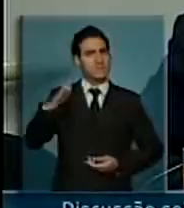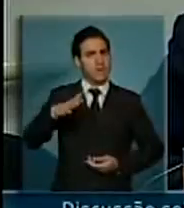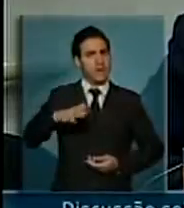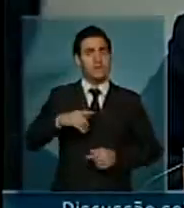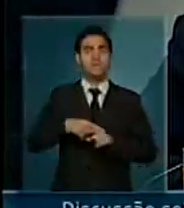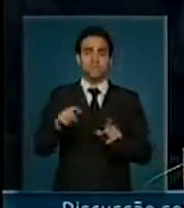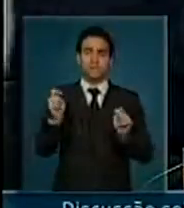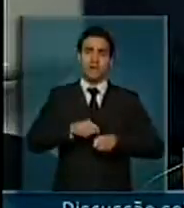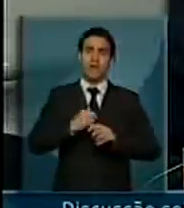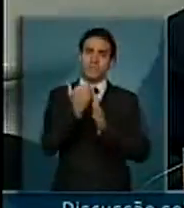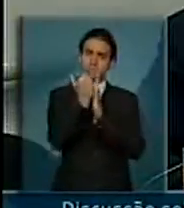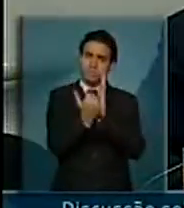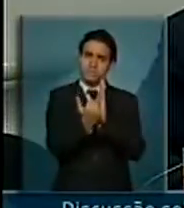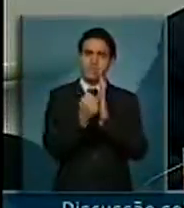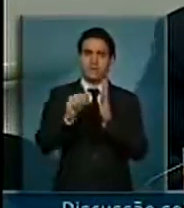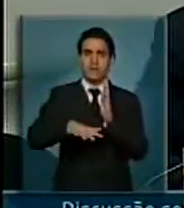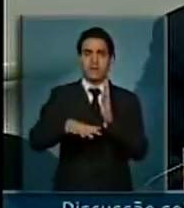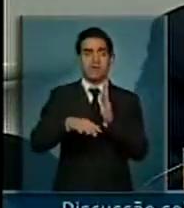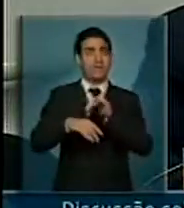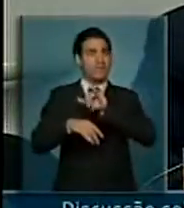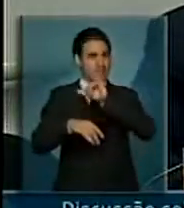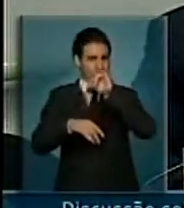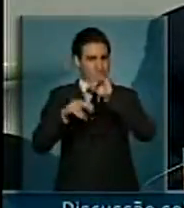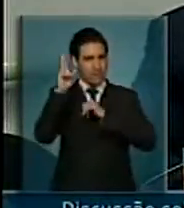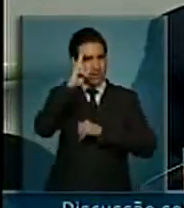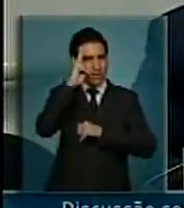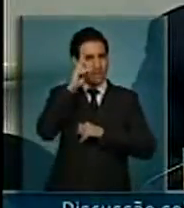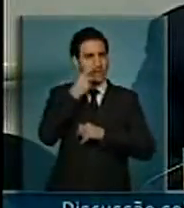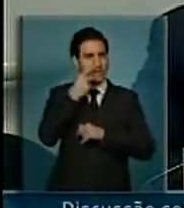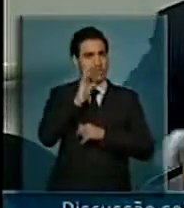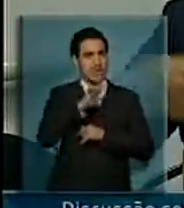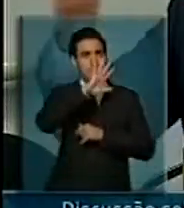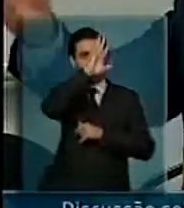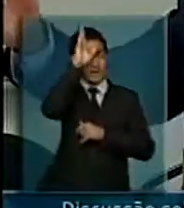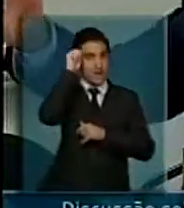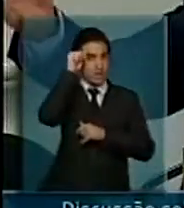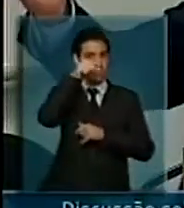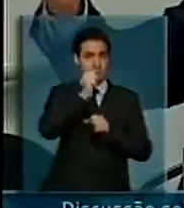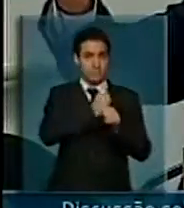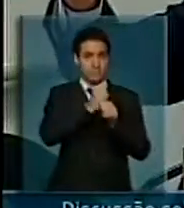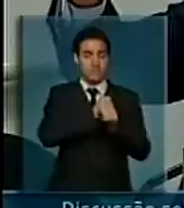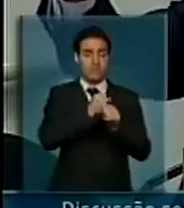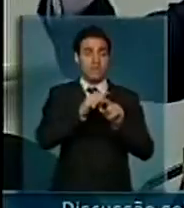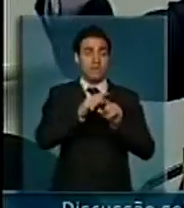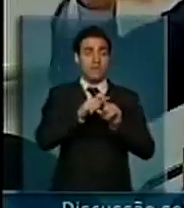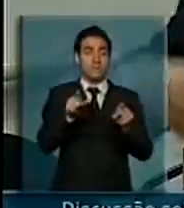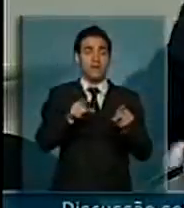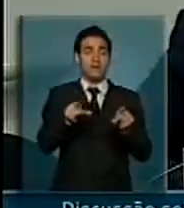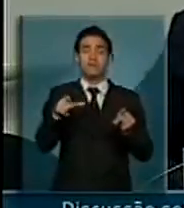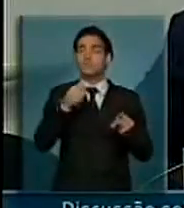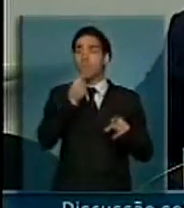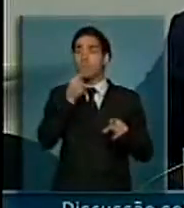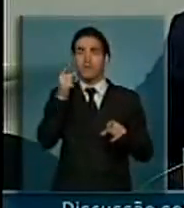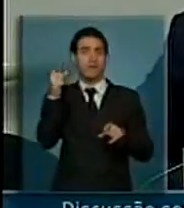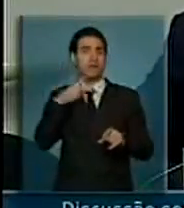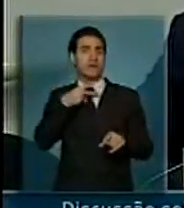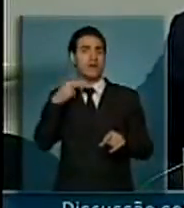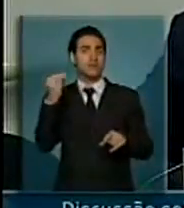pode ser diminuído. Eu falei de Manaus, mas tempos atrás o garçom que me atendeu,